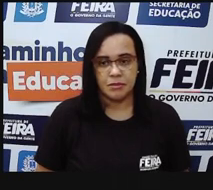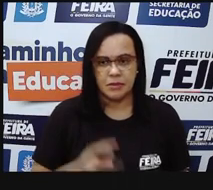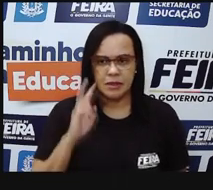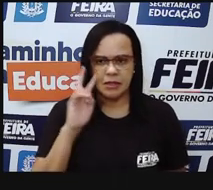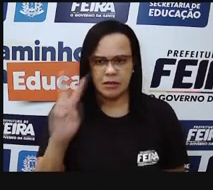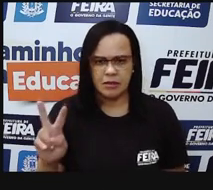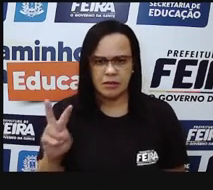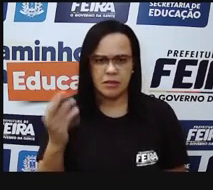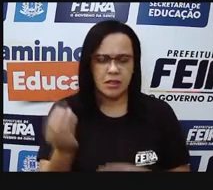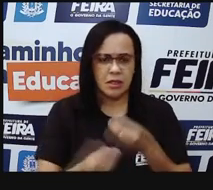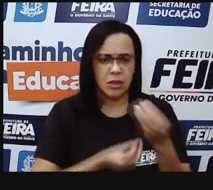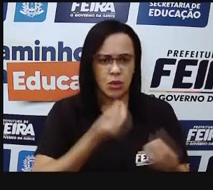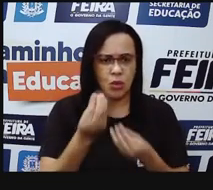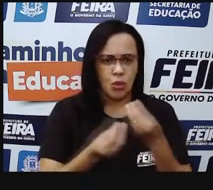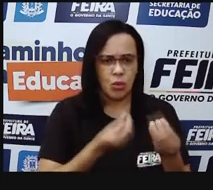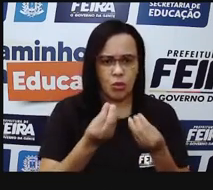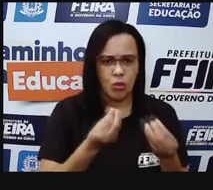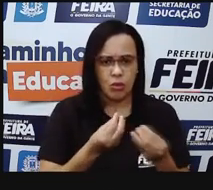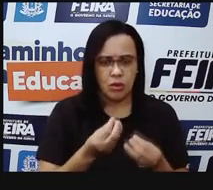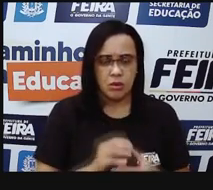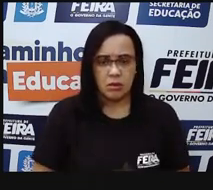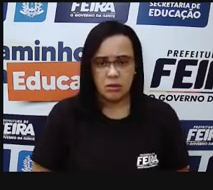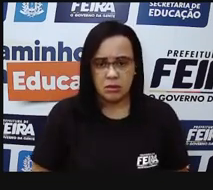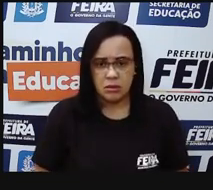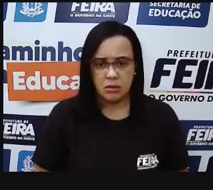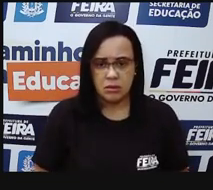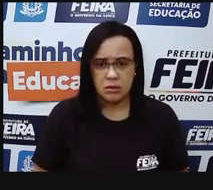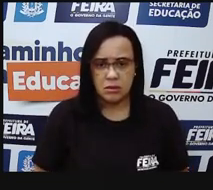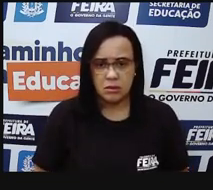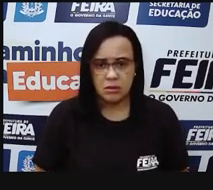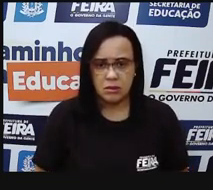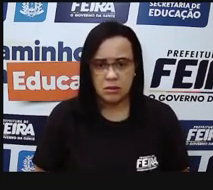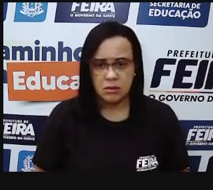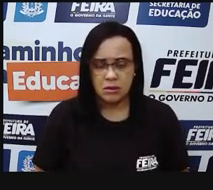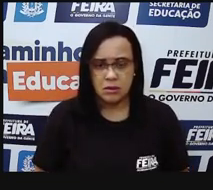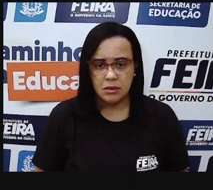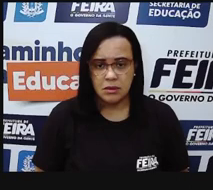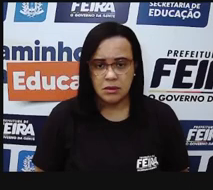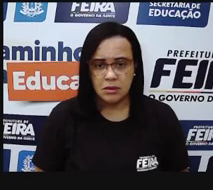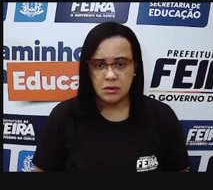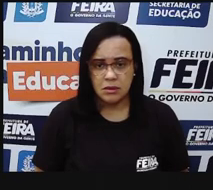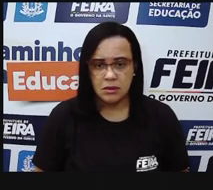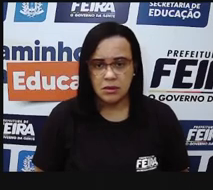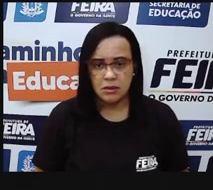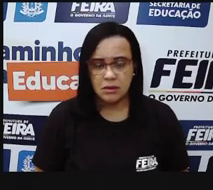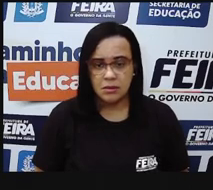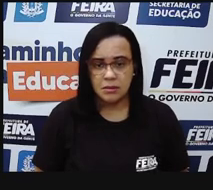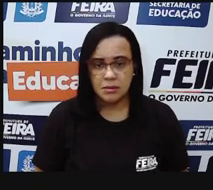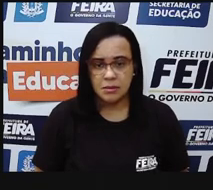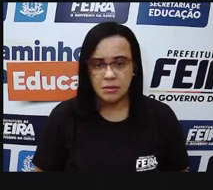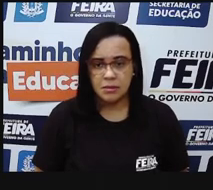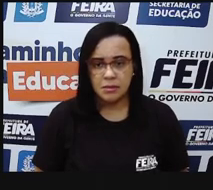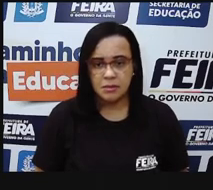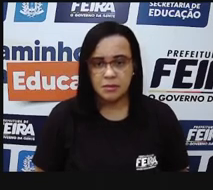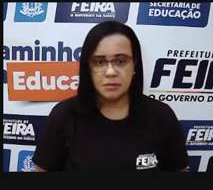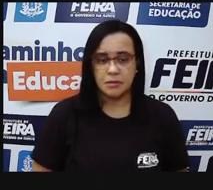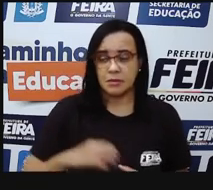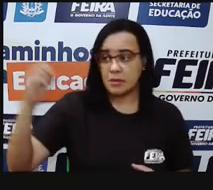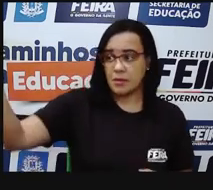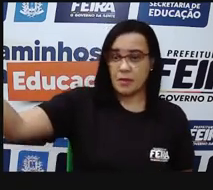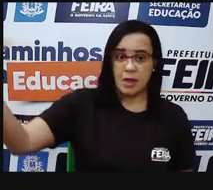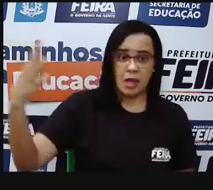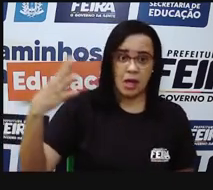vai gerar uma imagem, desculpa, no cristalino ele vai fazer com que essa luz ela se coloque